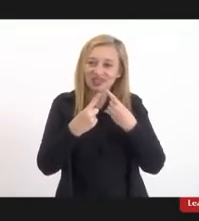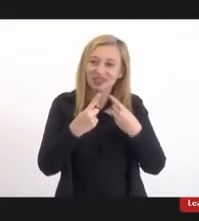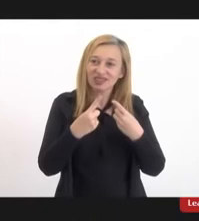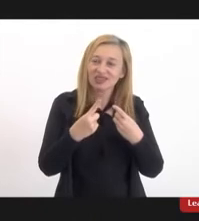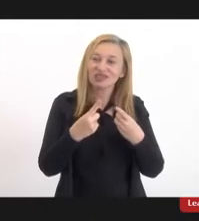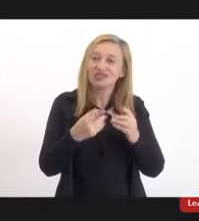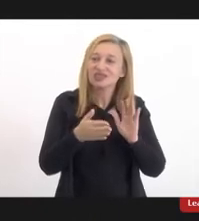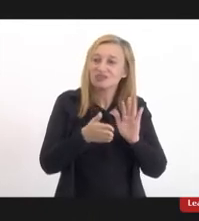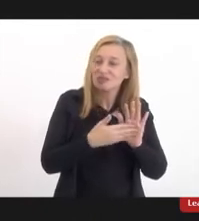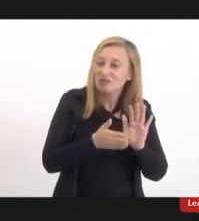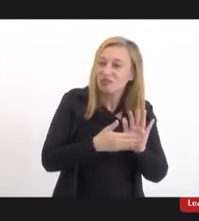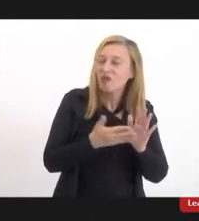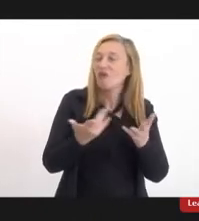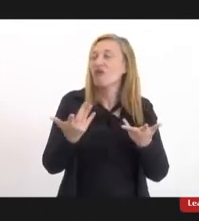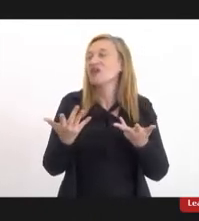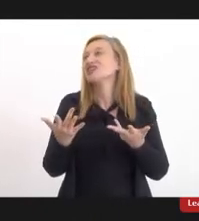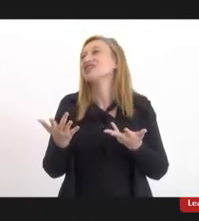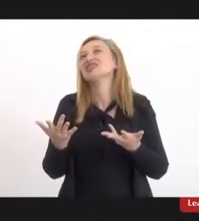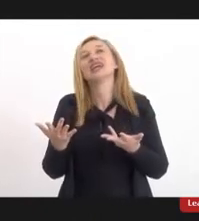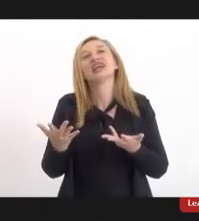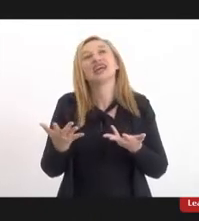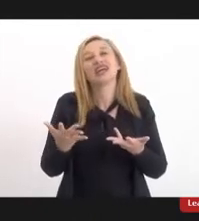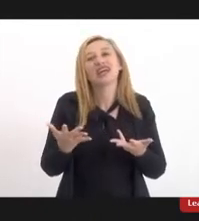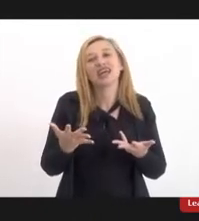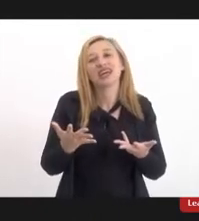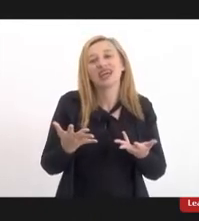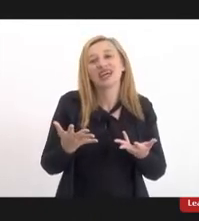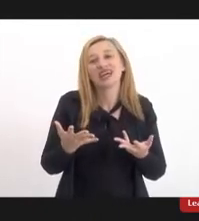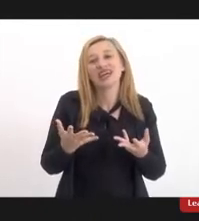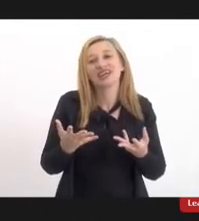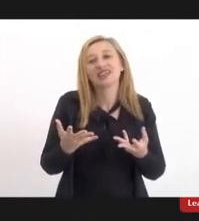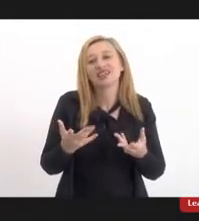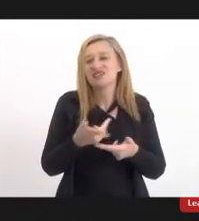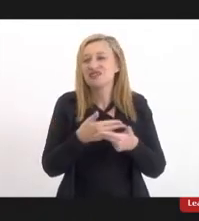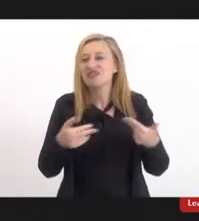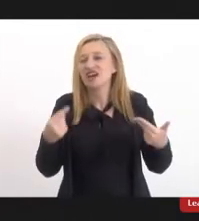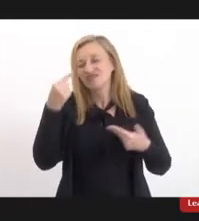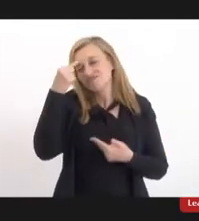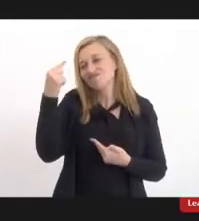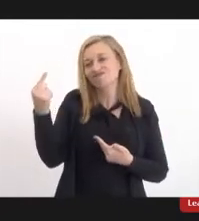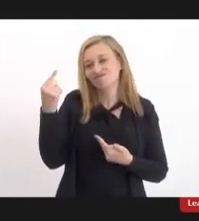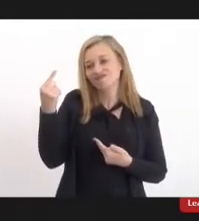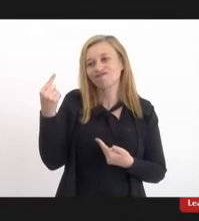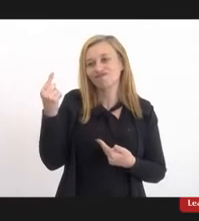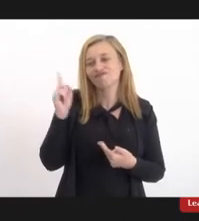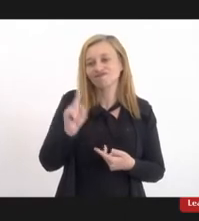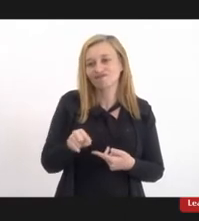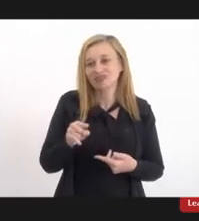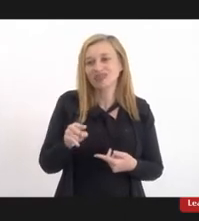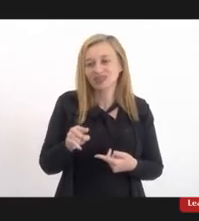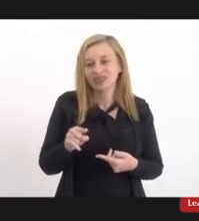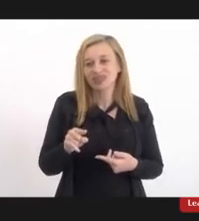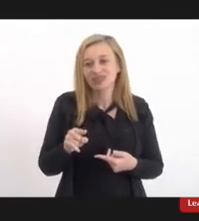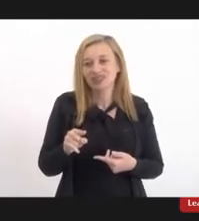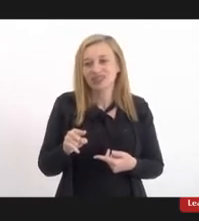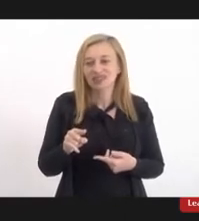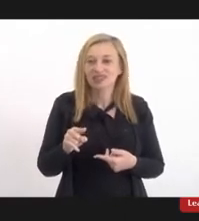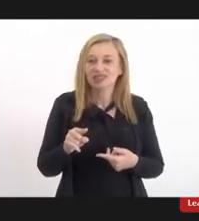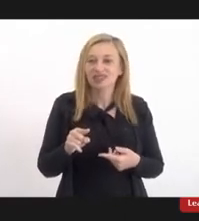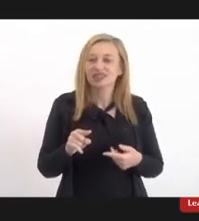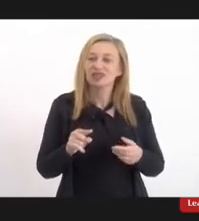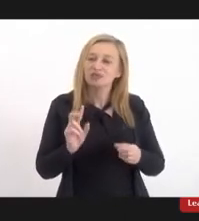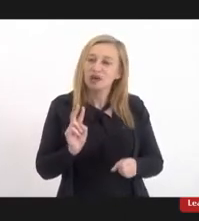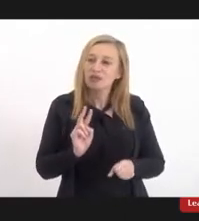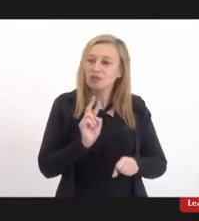proposições elas geram várias ideias né lançadas aqui para